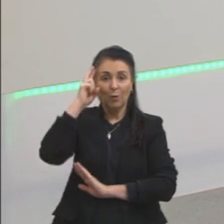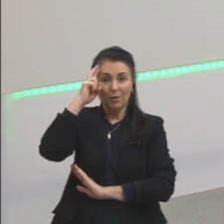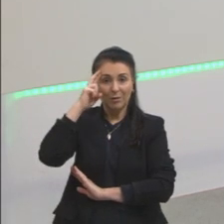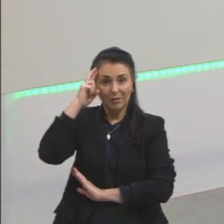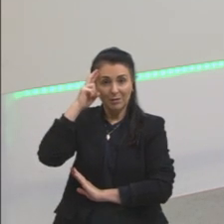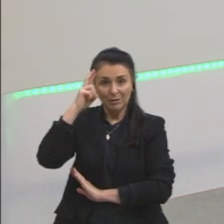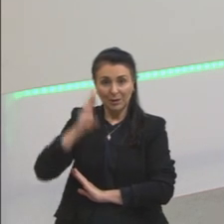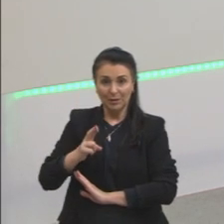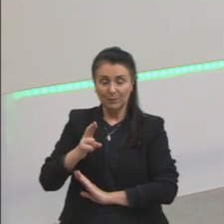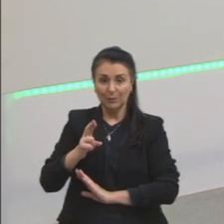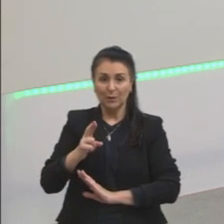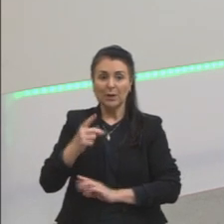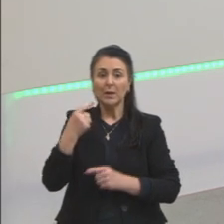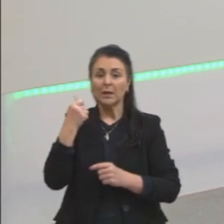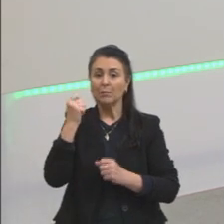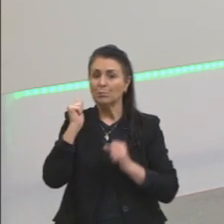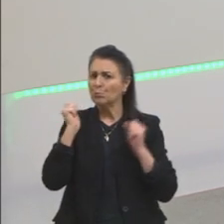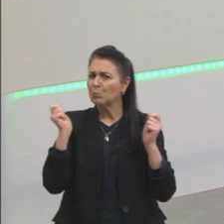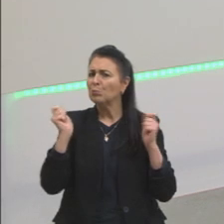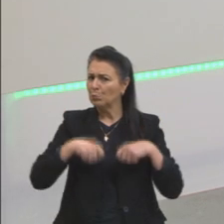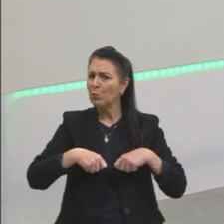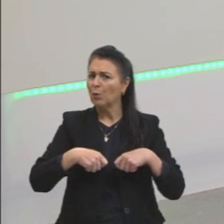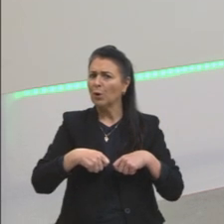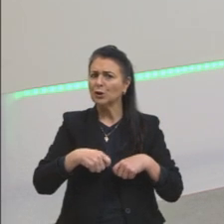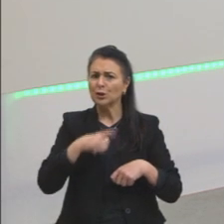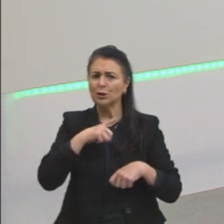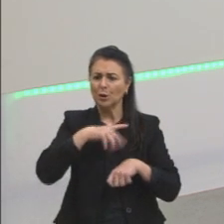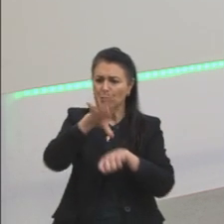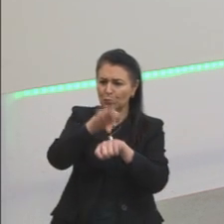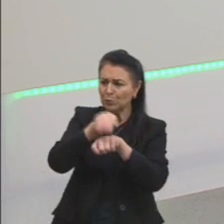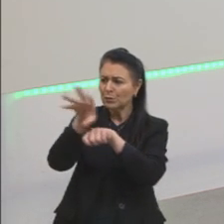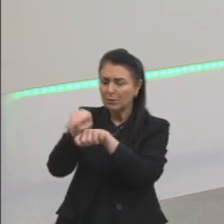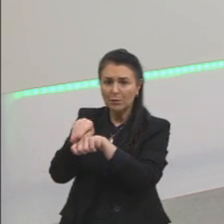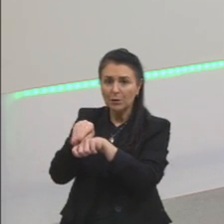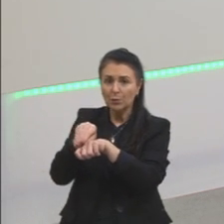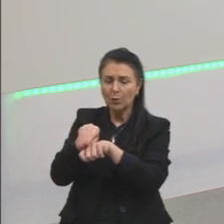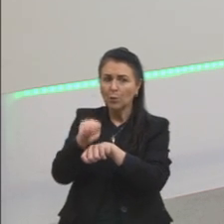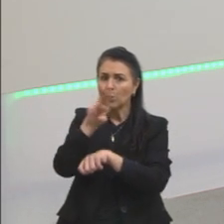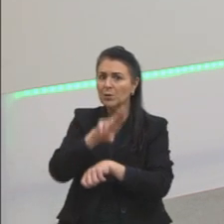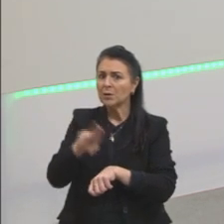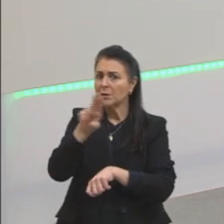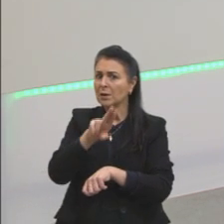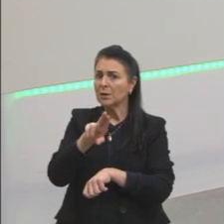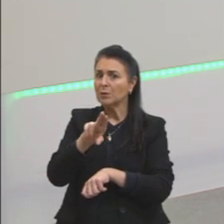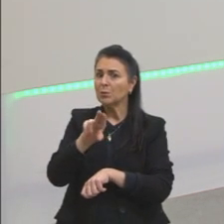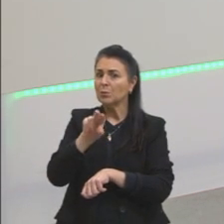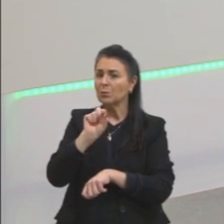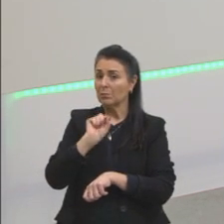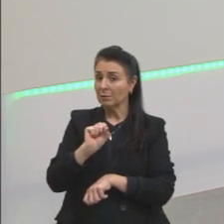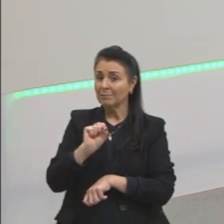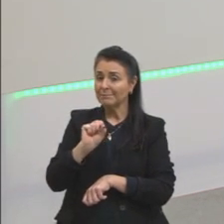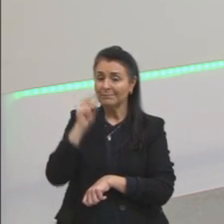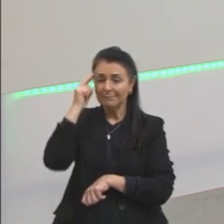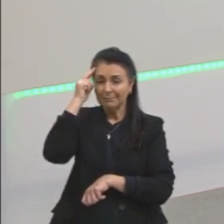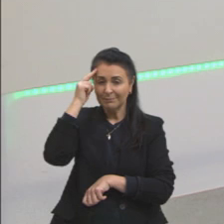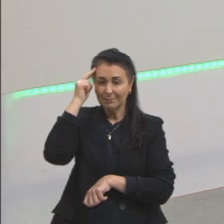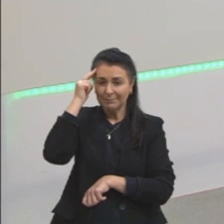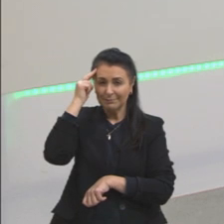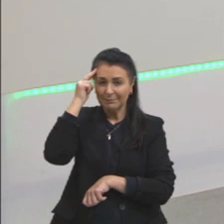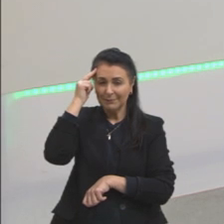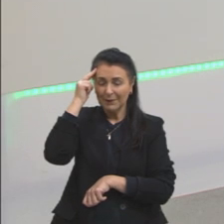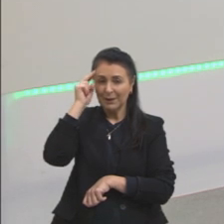chegar ao conhecimento, de que é possível ter certeza das coisas através da razão, das ideias inatas. E ele